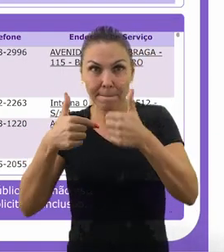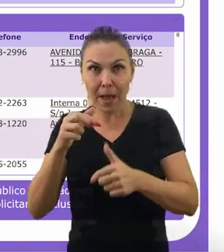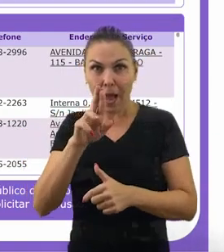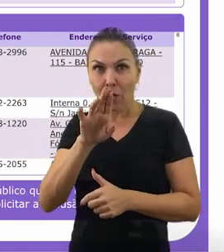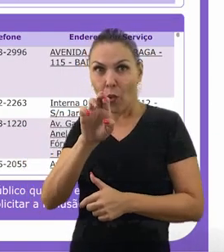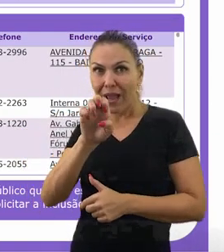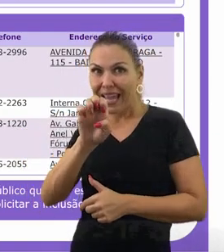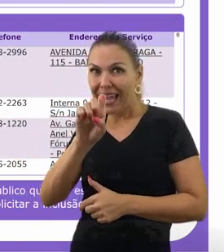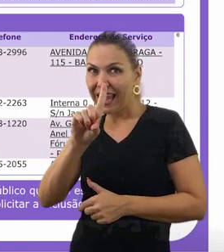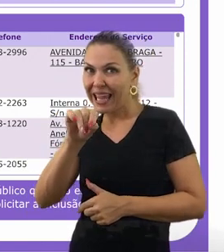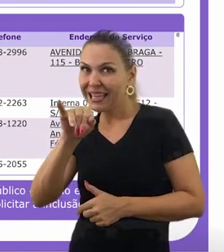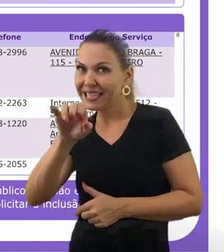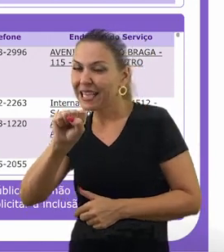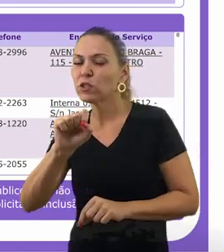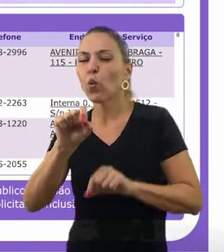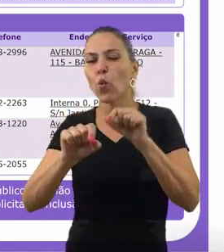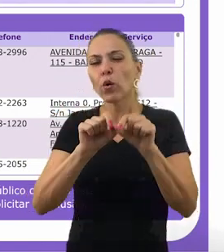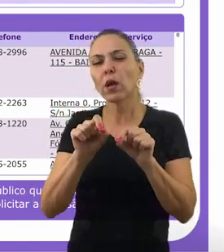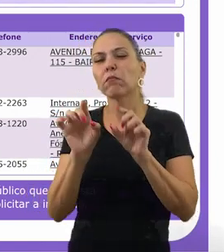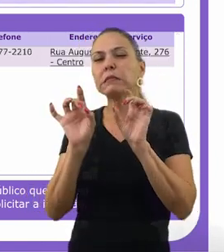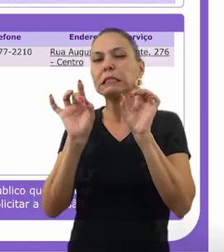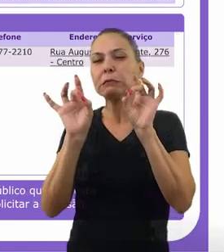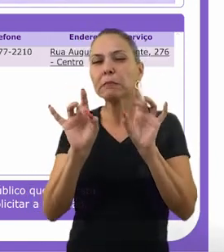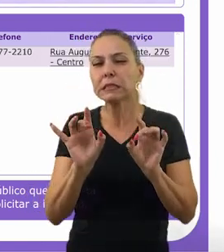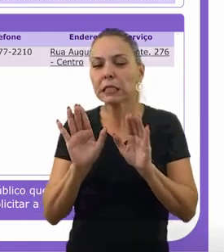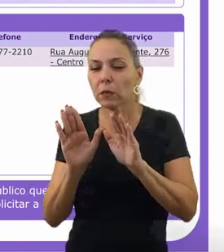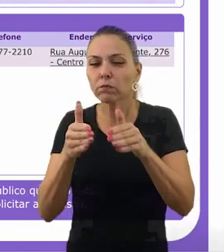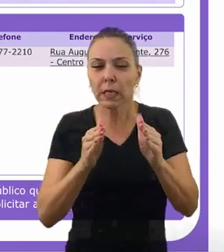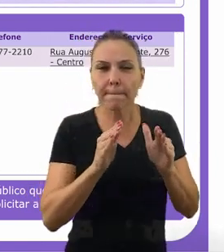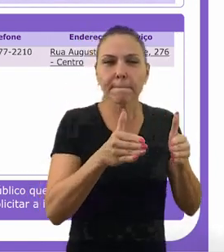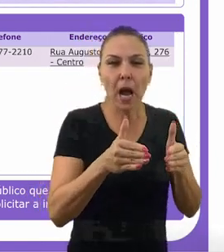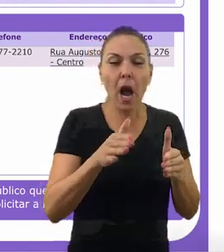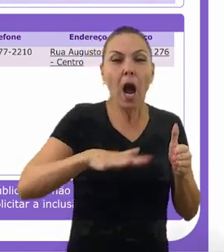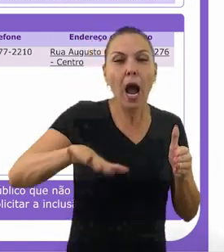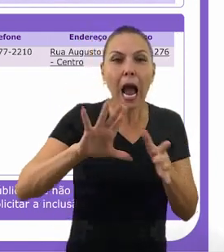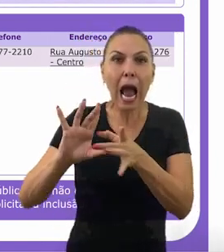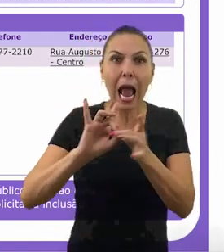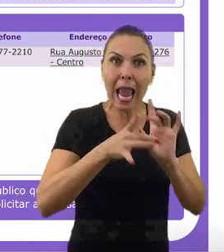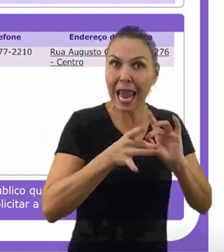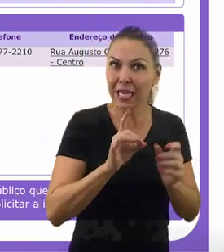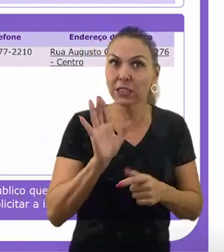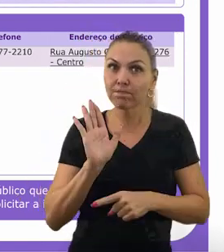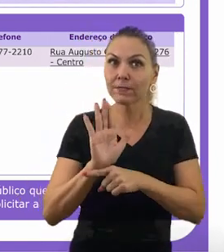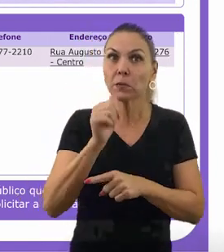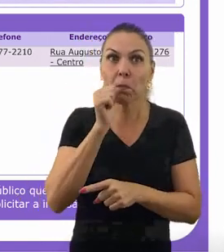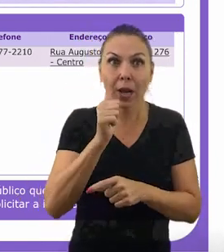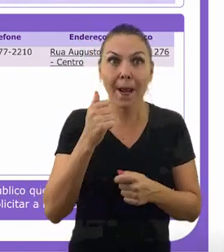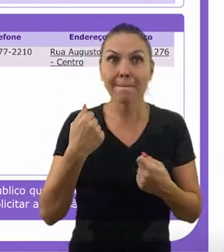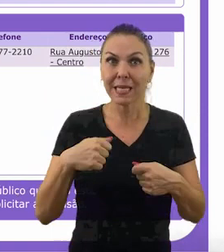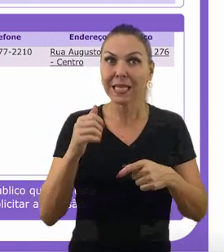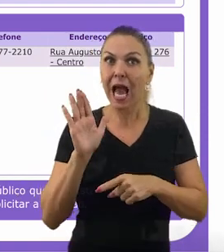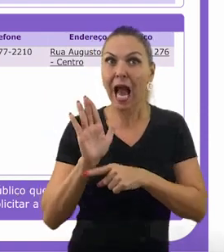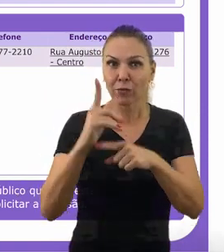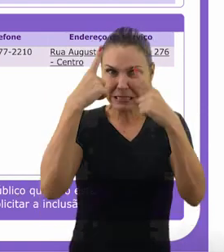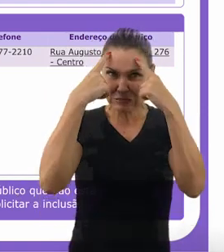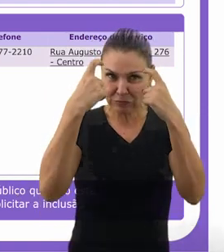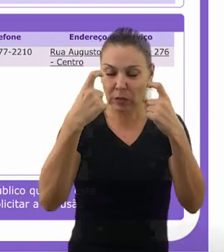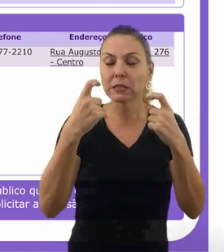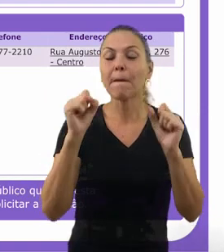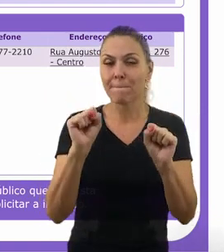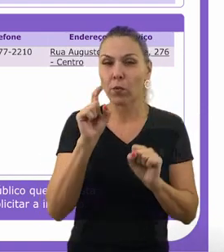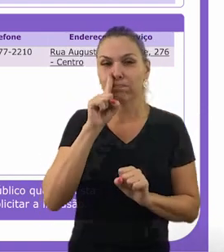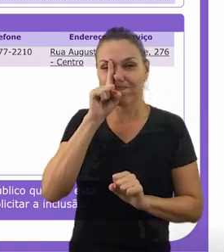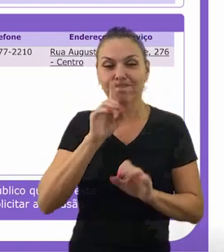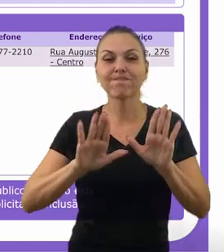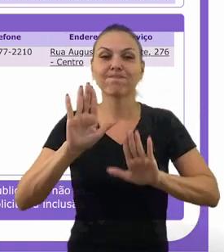para informações sobre os serviços especializados da rede de atendimento às mulheres que possam estar em situação de violência. A